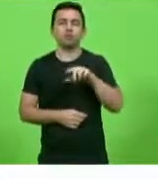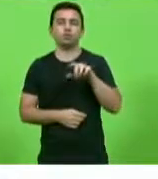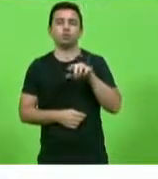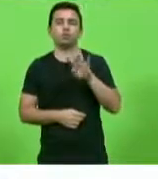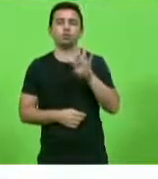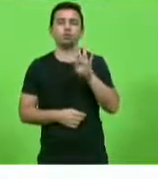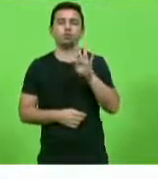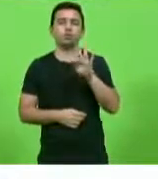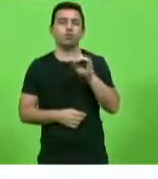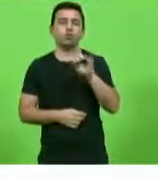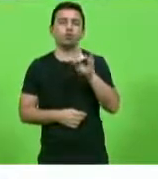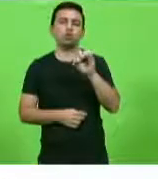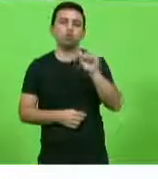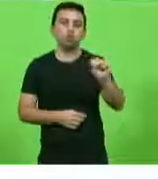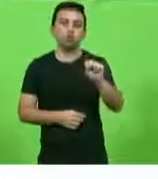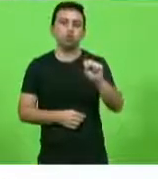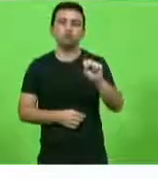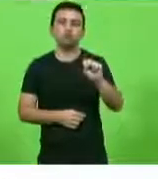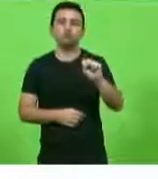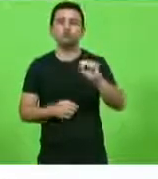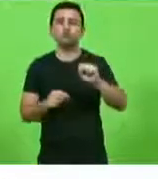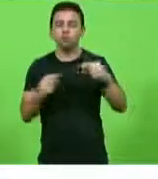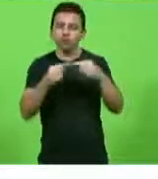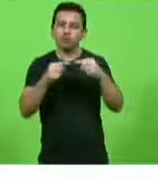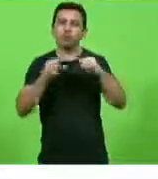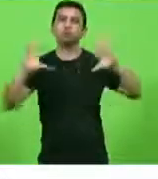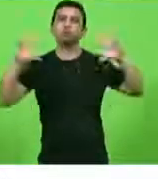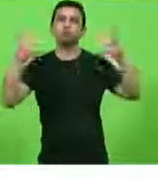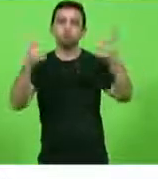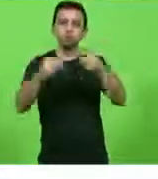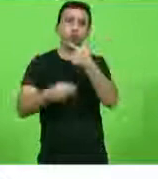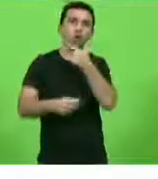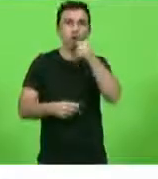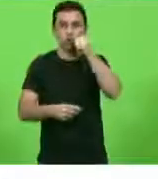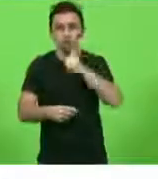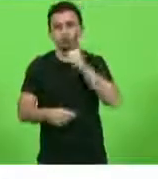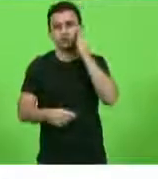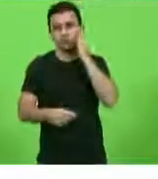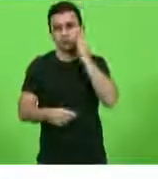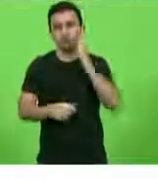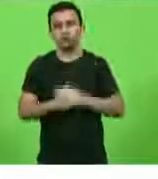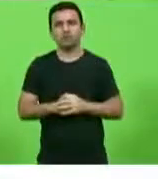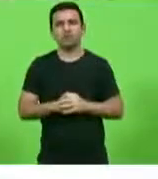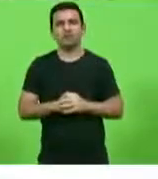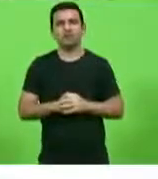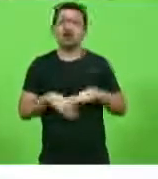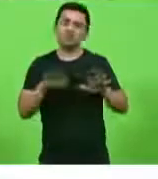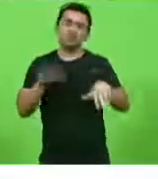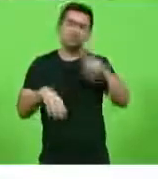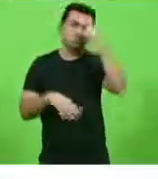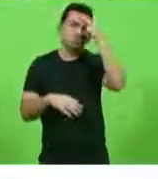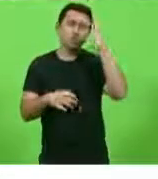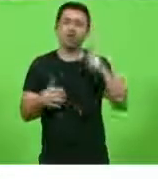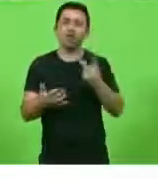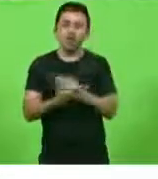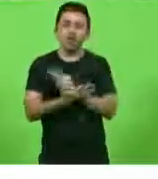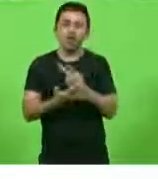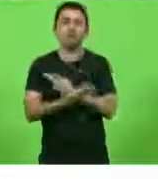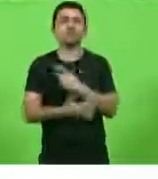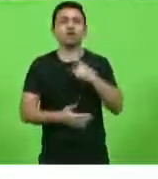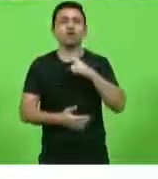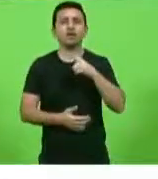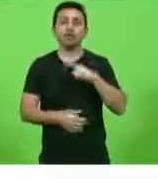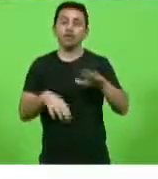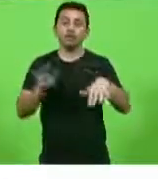só a todos já contempla a todos que estão ali, é isso que acontece, e as pessoas erram, aqui dentro, as pessoas erram,